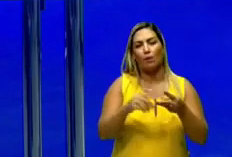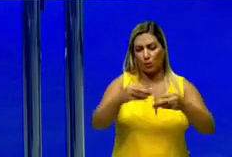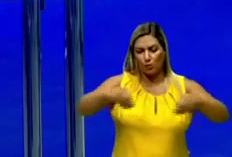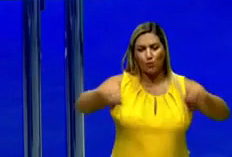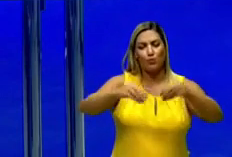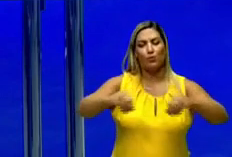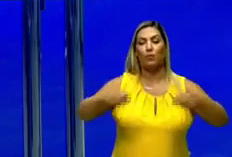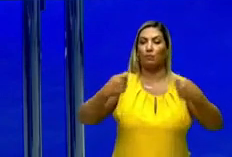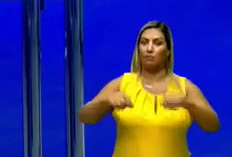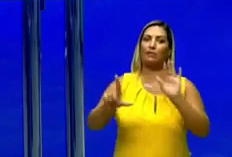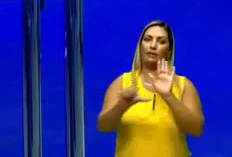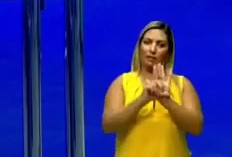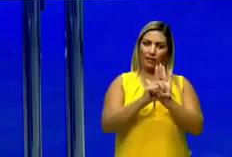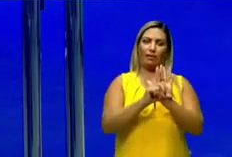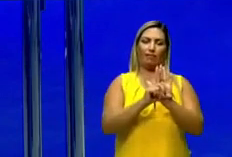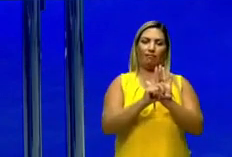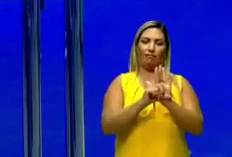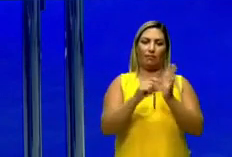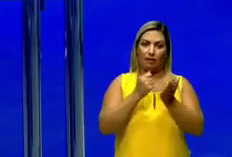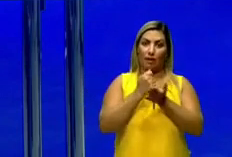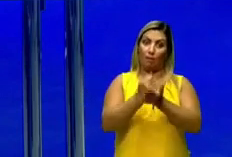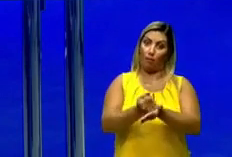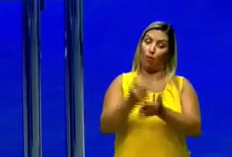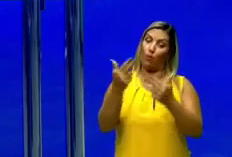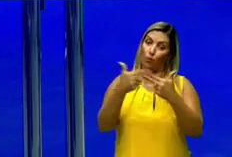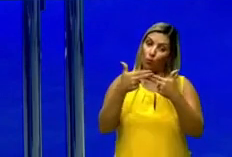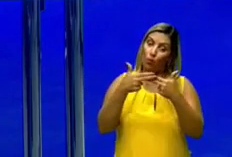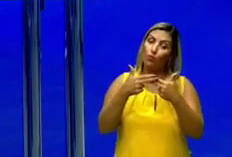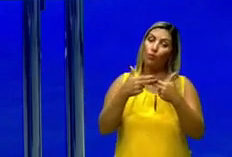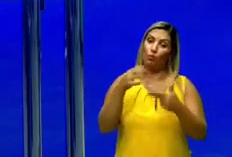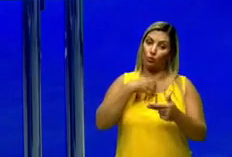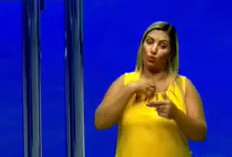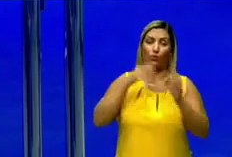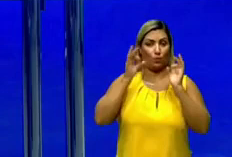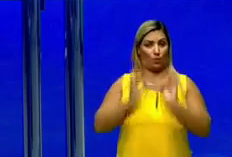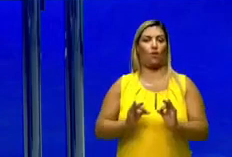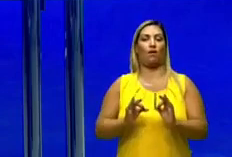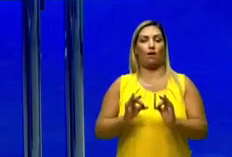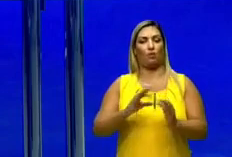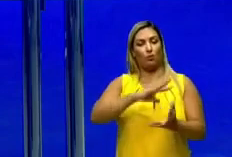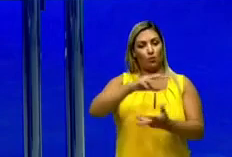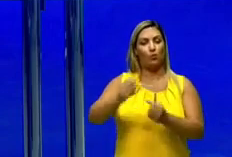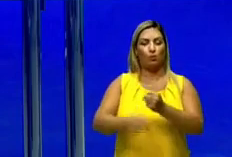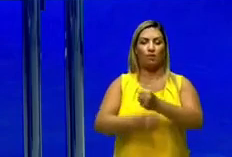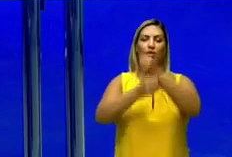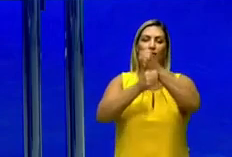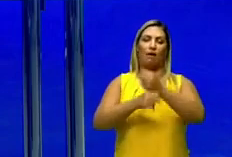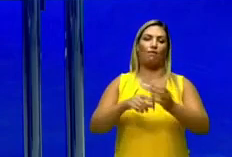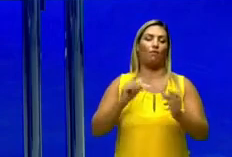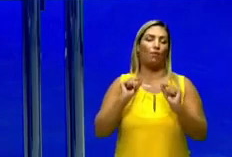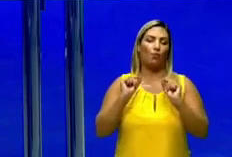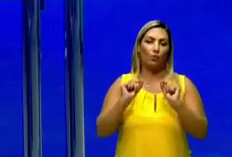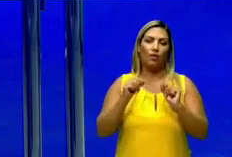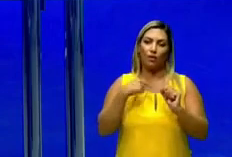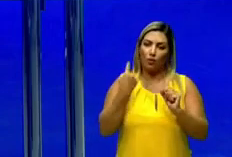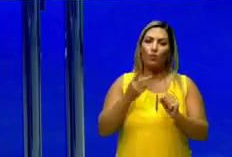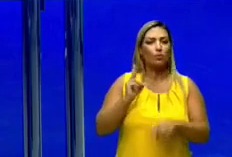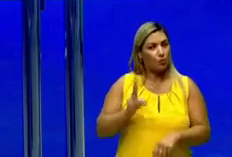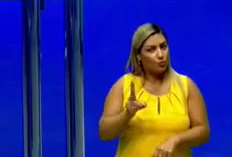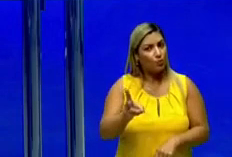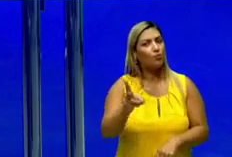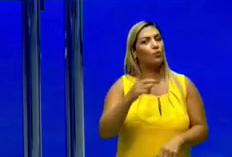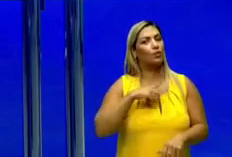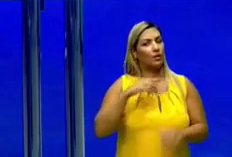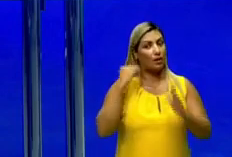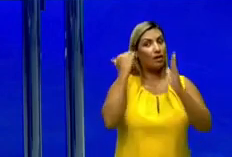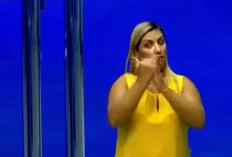deve existir uma lei para poder utilizar de forma sustentável. De forma que a gente continue tendo